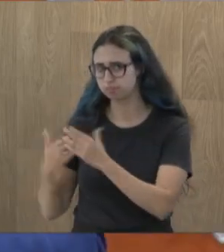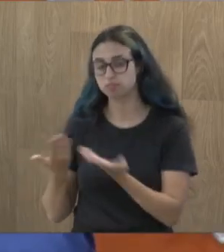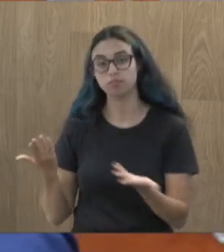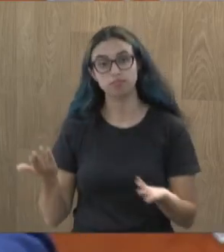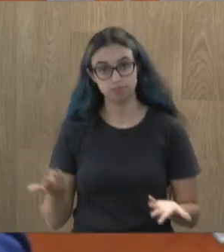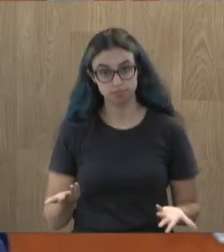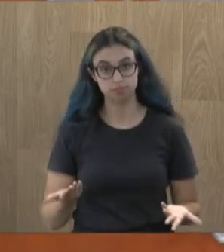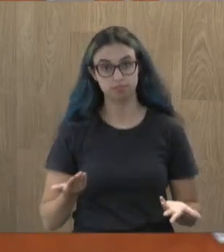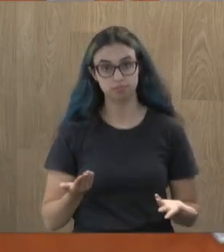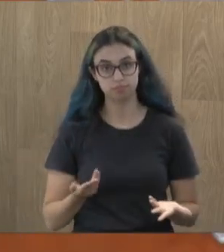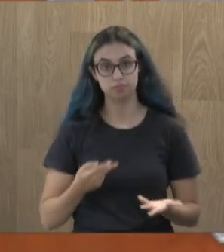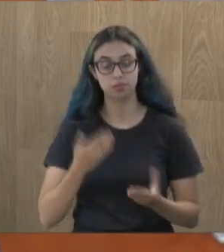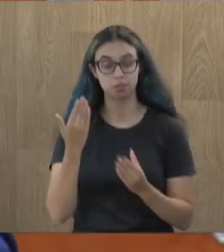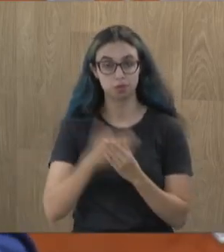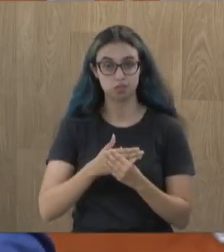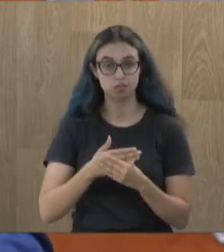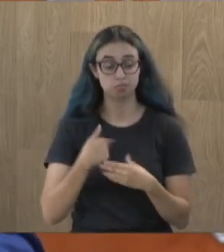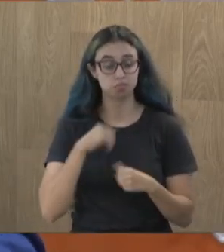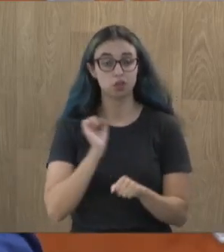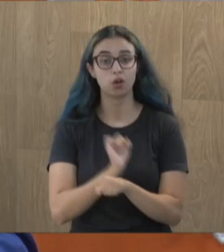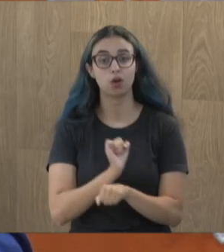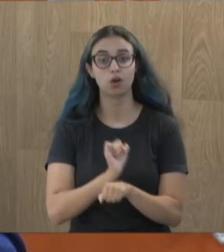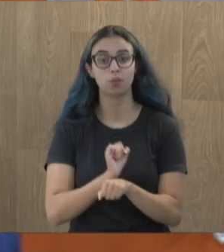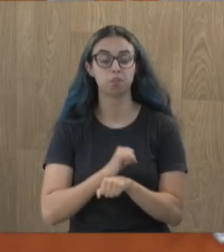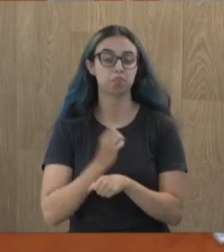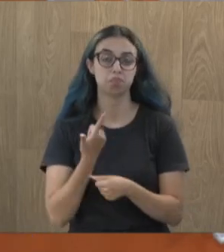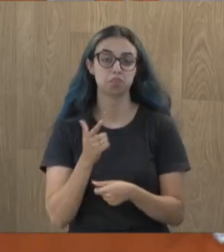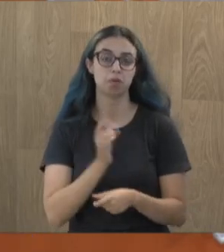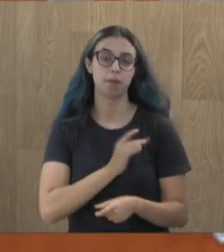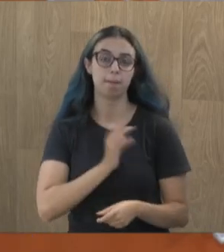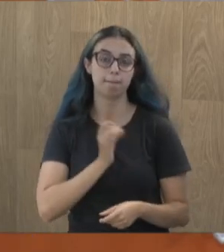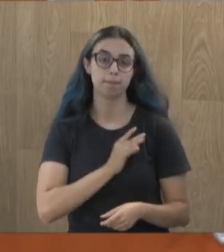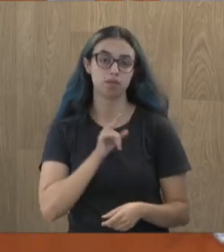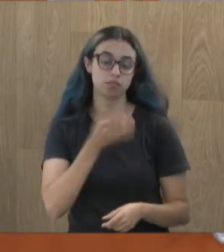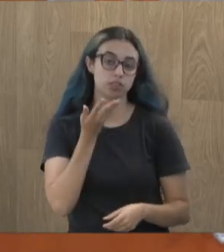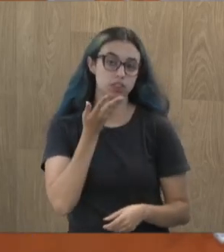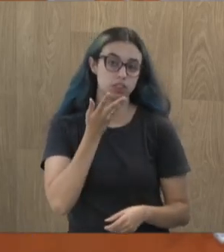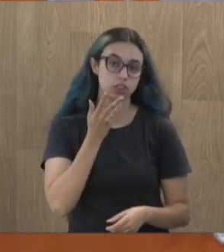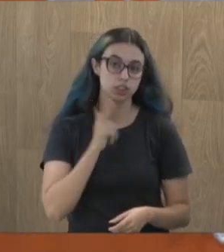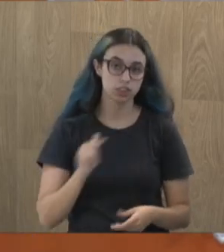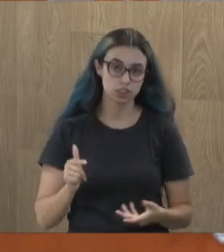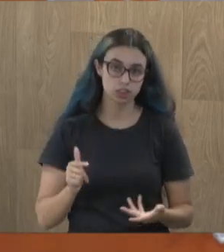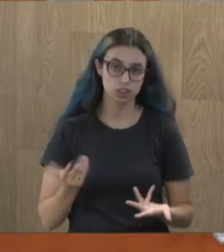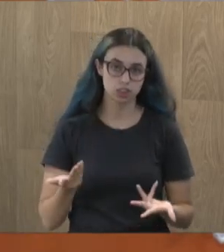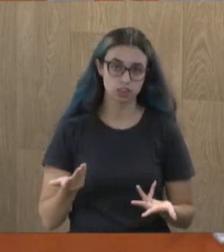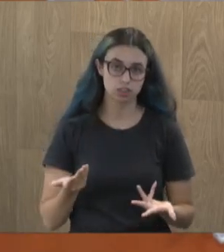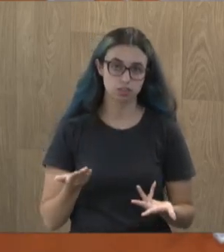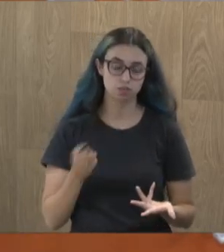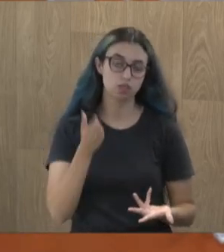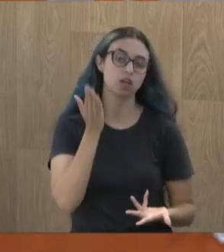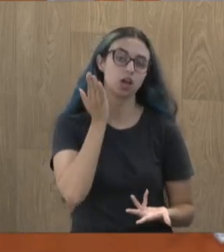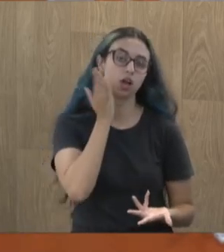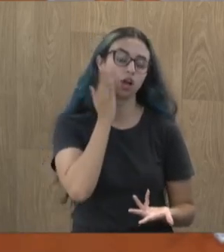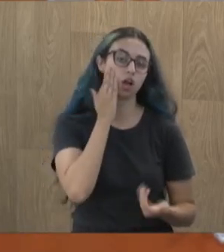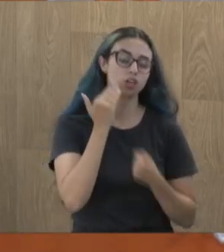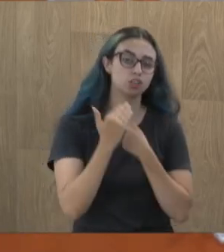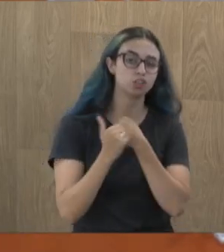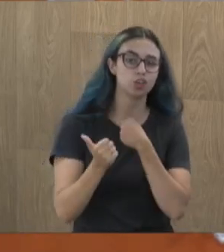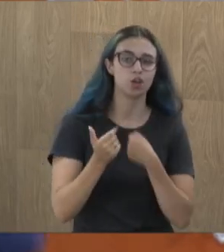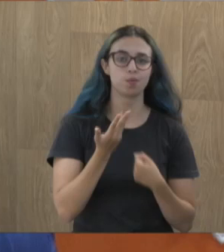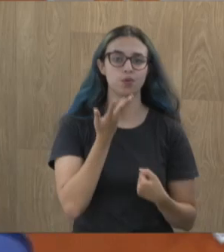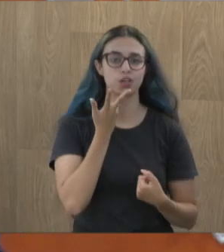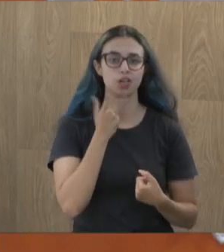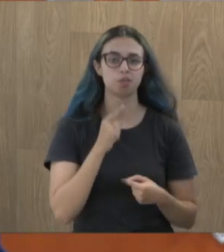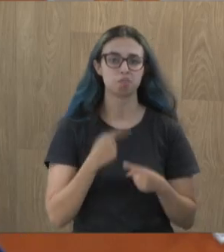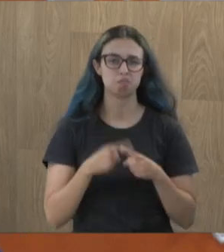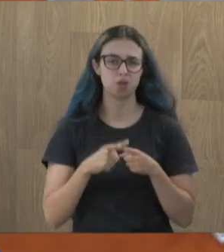quente que eu estou fervendo você, rapaz. Eu não tenho medo de você não. E moleque, eu quero que você me chame na minha cara de moleque. Porque atraso no telefone é